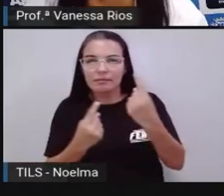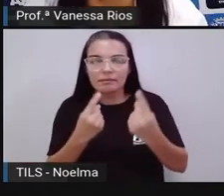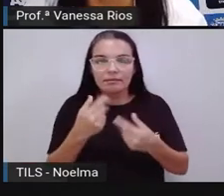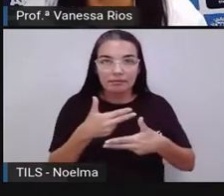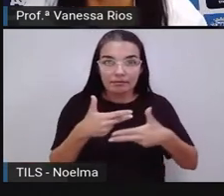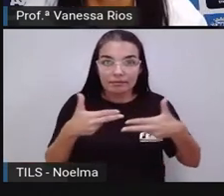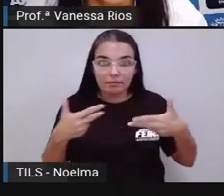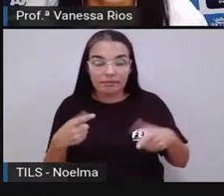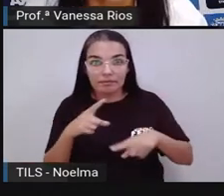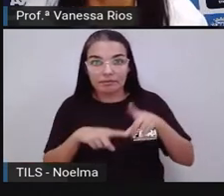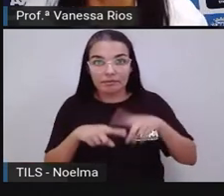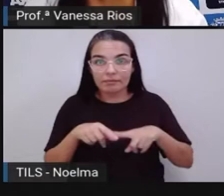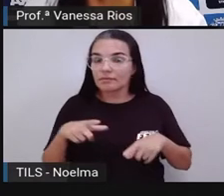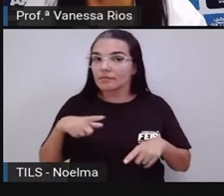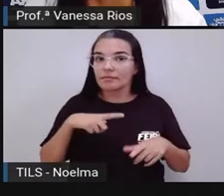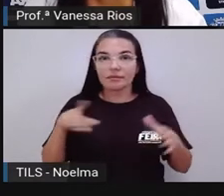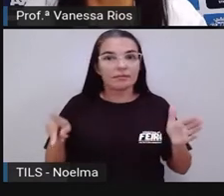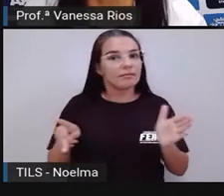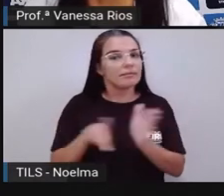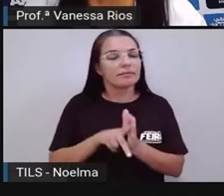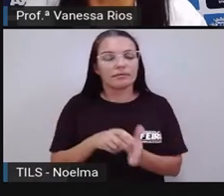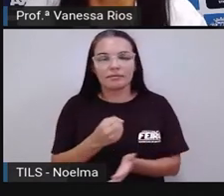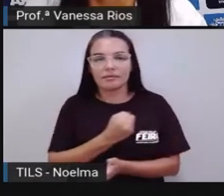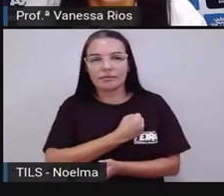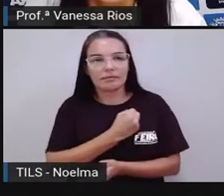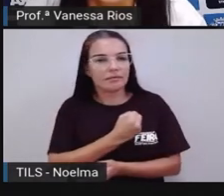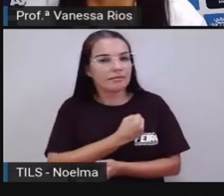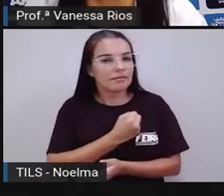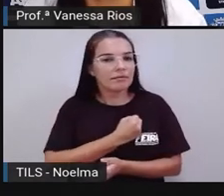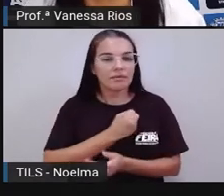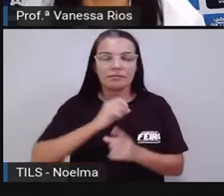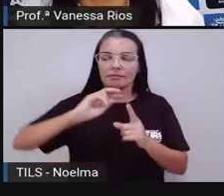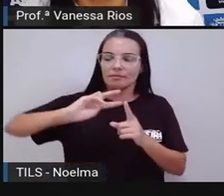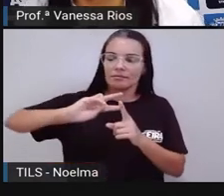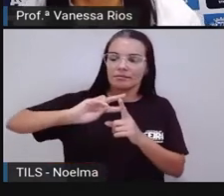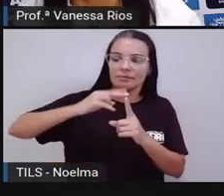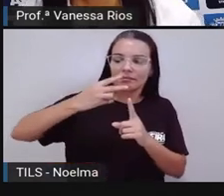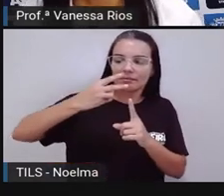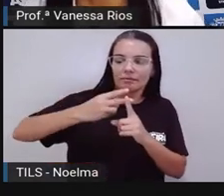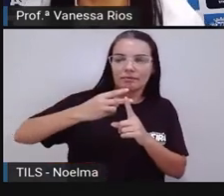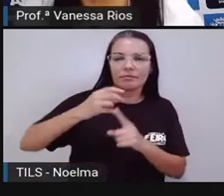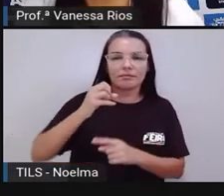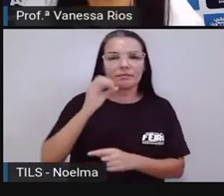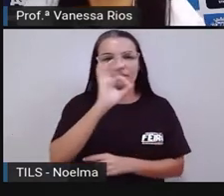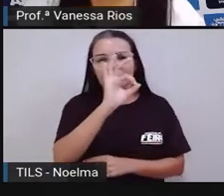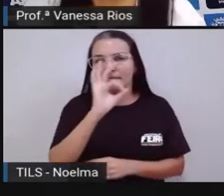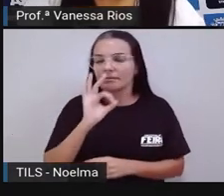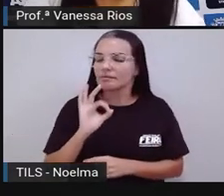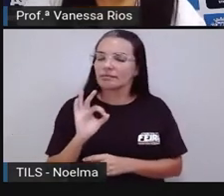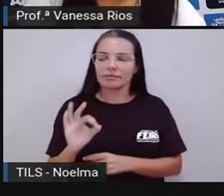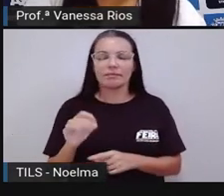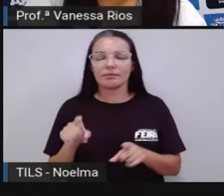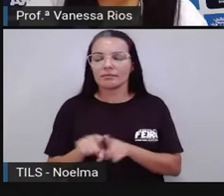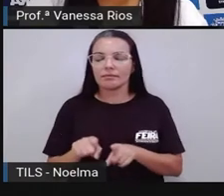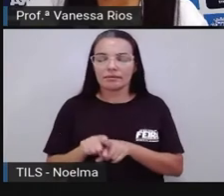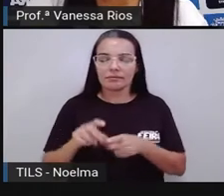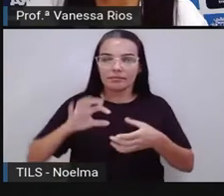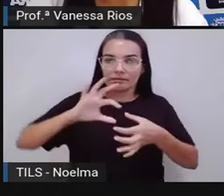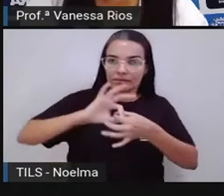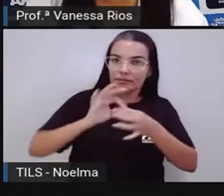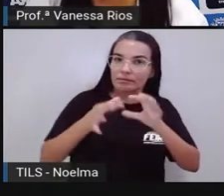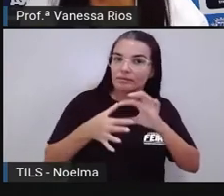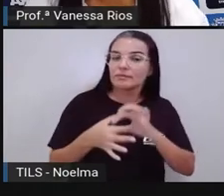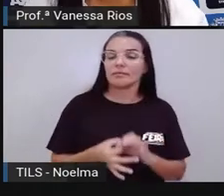possua aí números, índices diferentes relacionados à propriedade de